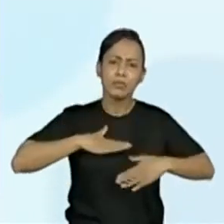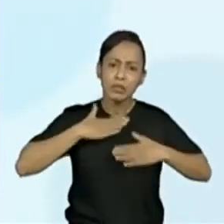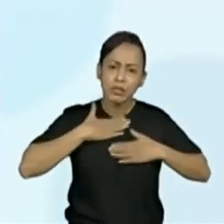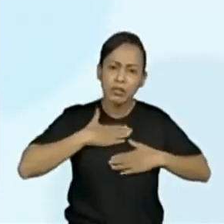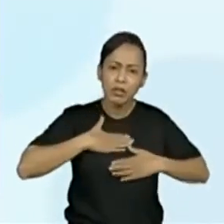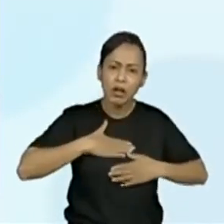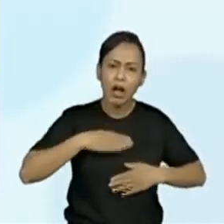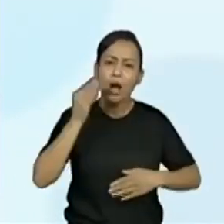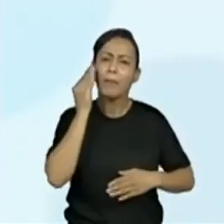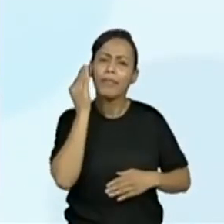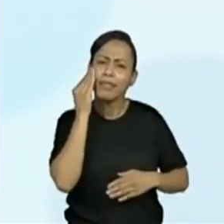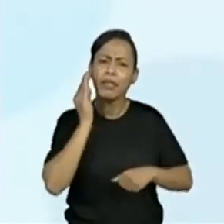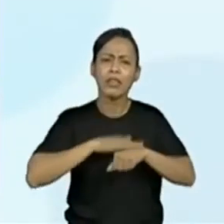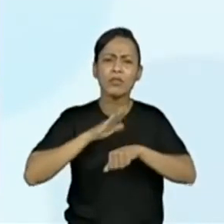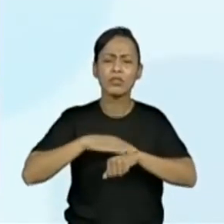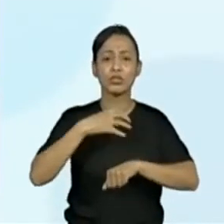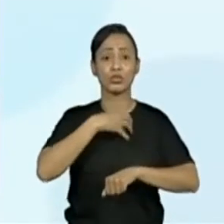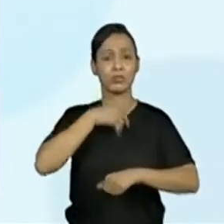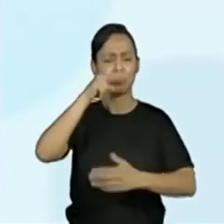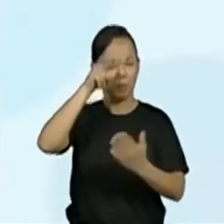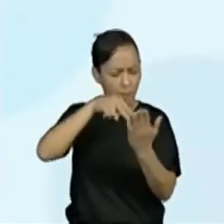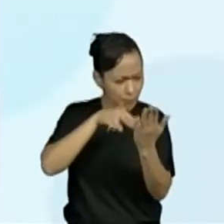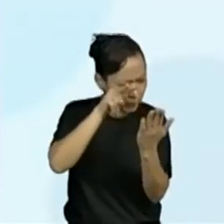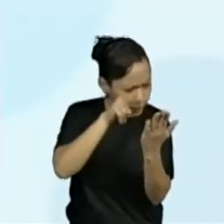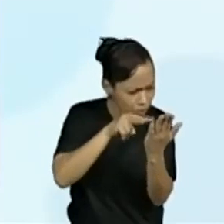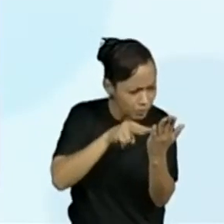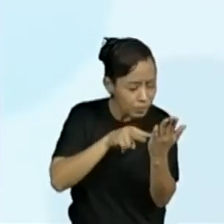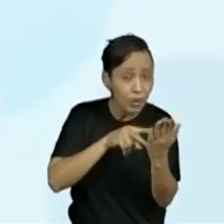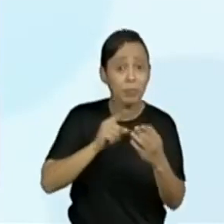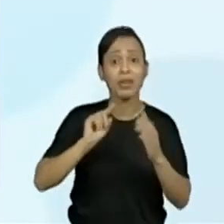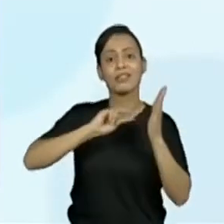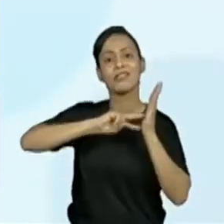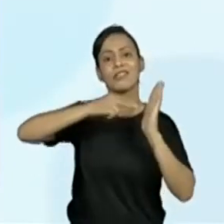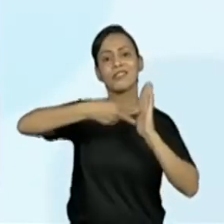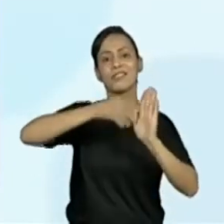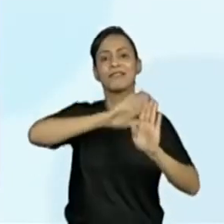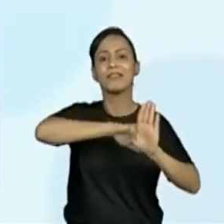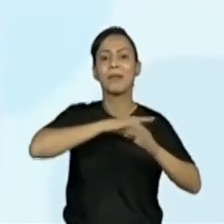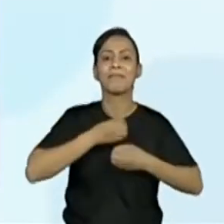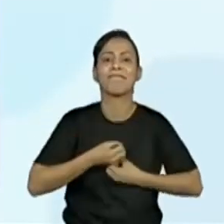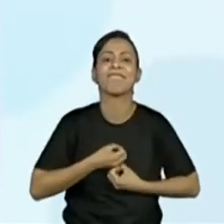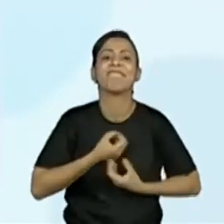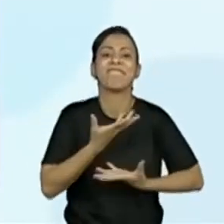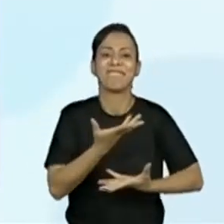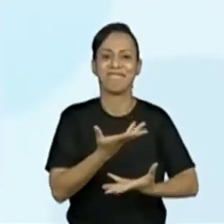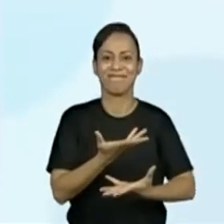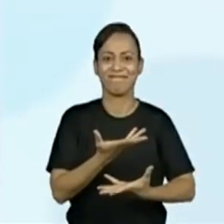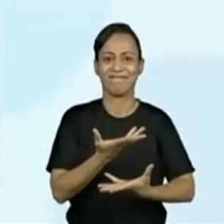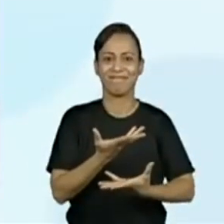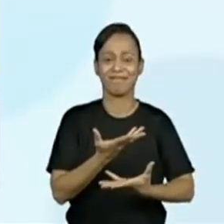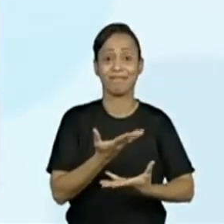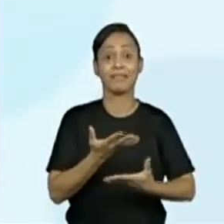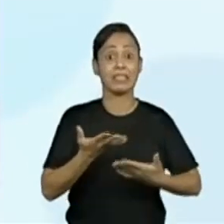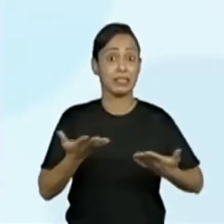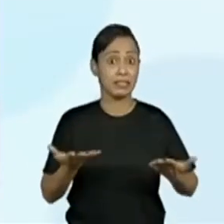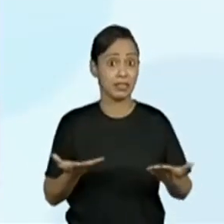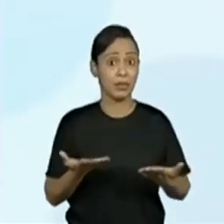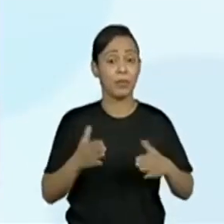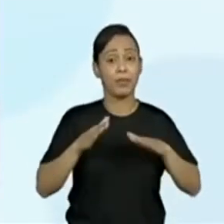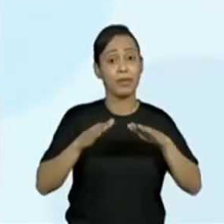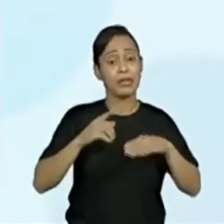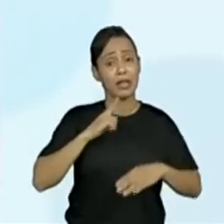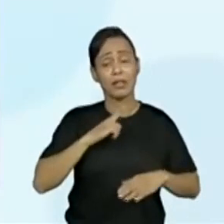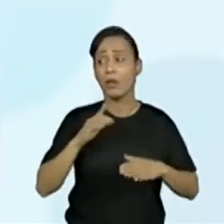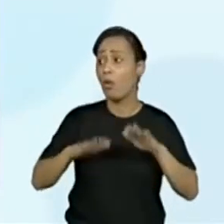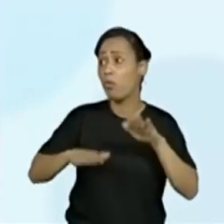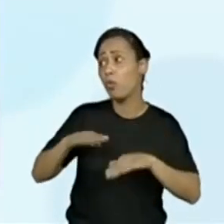Tenta fazer a leitura. Observar. Porque agora a gente vai começar o desafio. Sem desafio não tem aula, né, professora? não tem aula. Eu